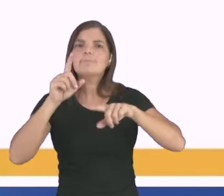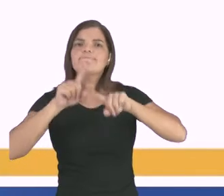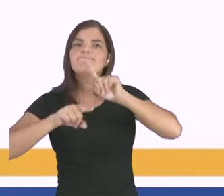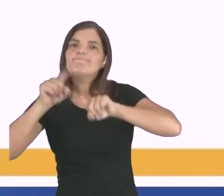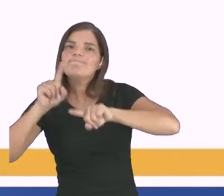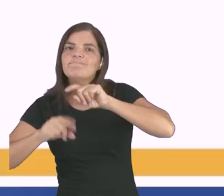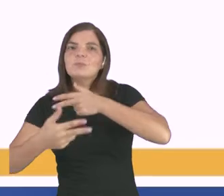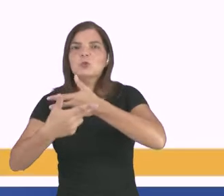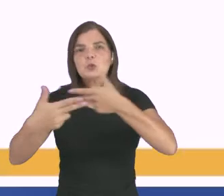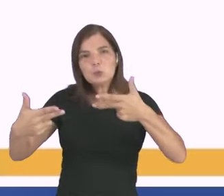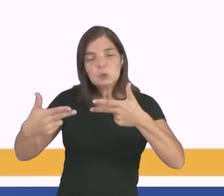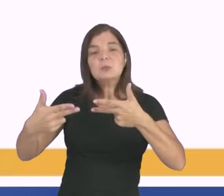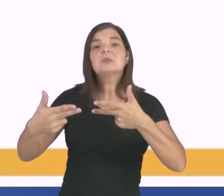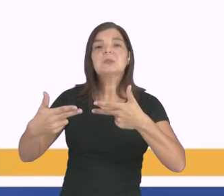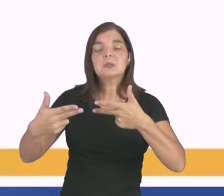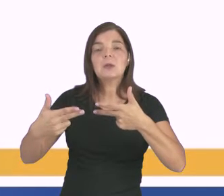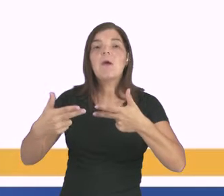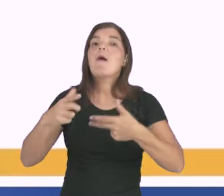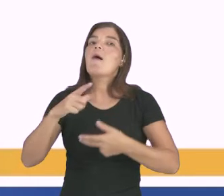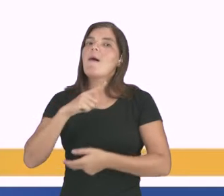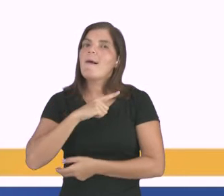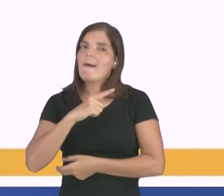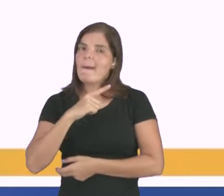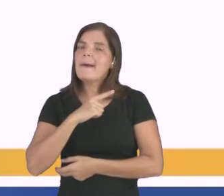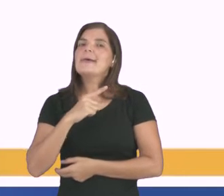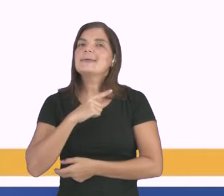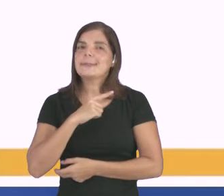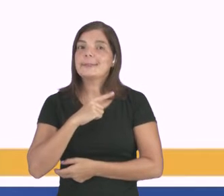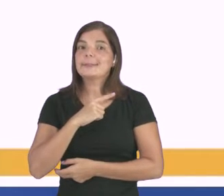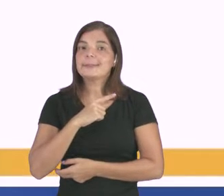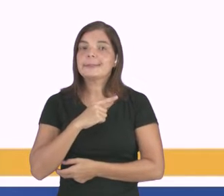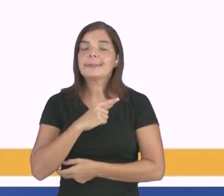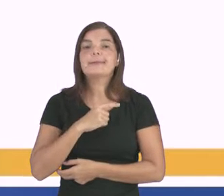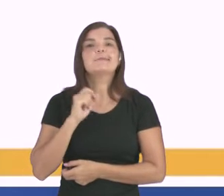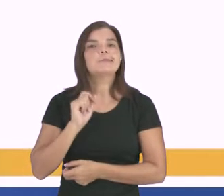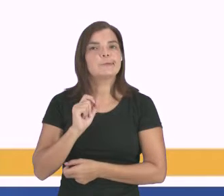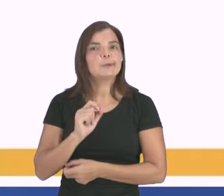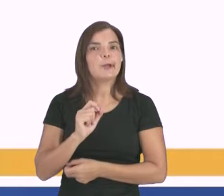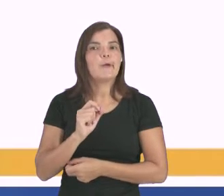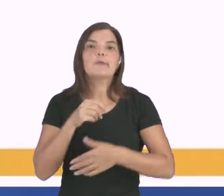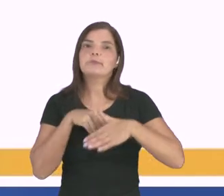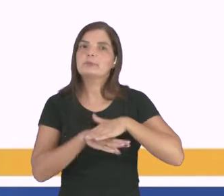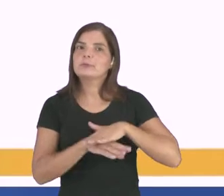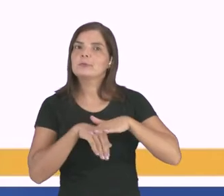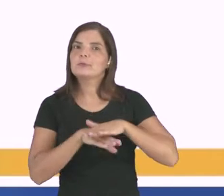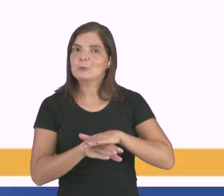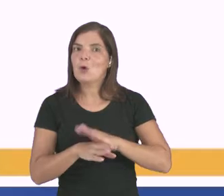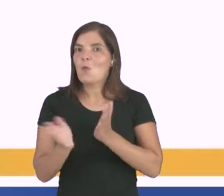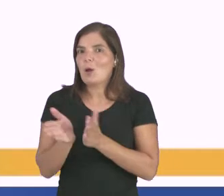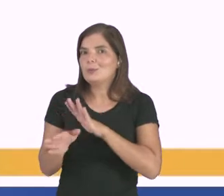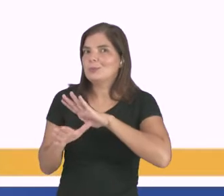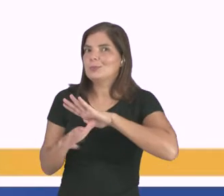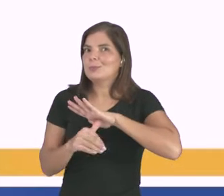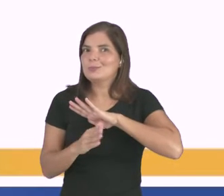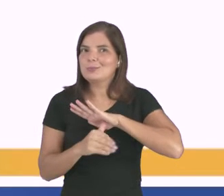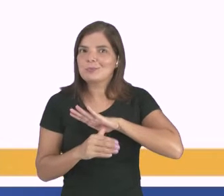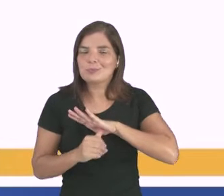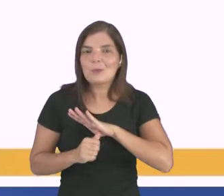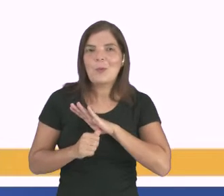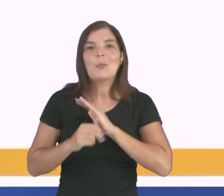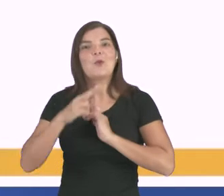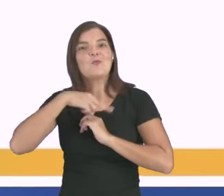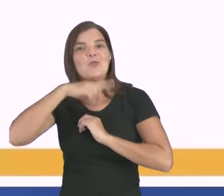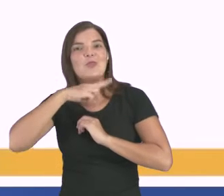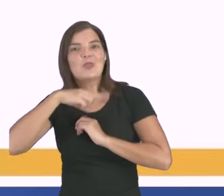a pessoa idosa tenha, e aí vai se configurar um abuso financeiro ou material, seja ele por parte de filhos, netos, ou